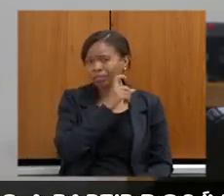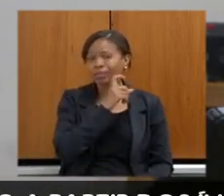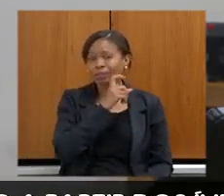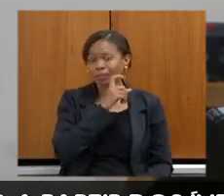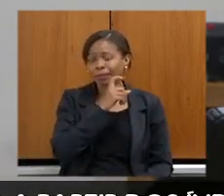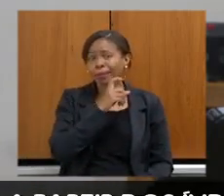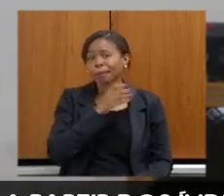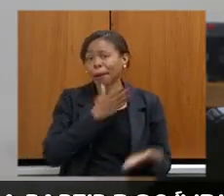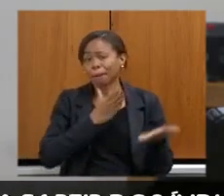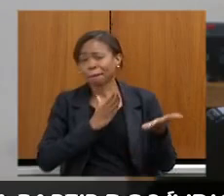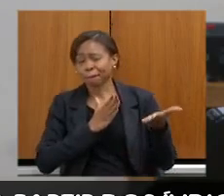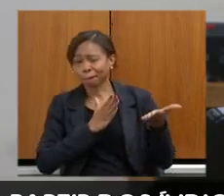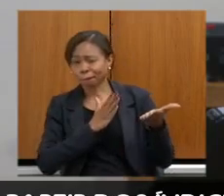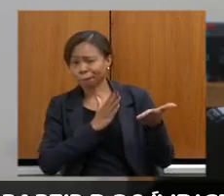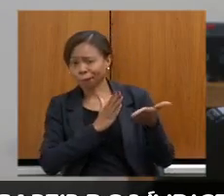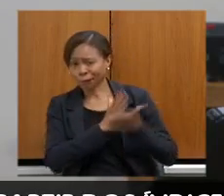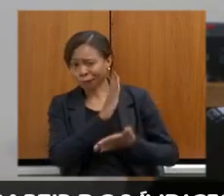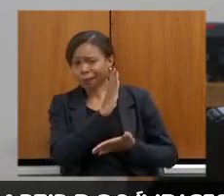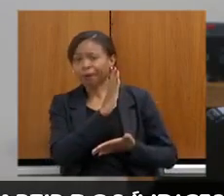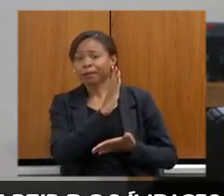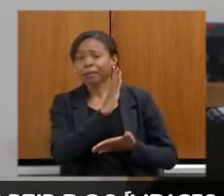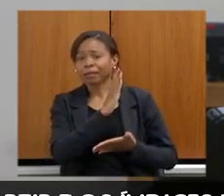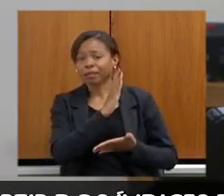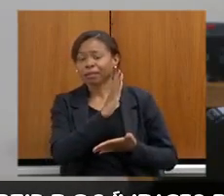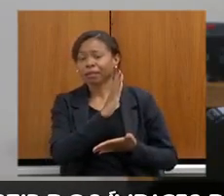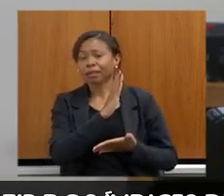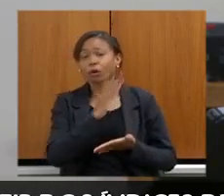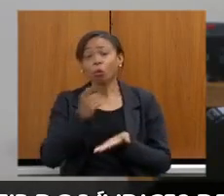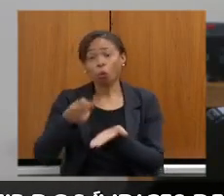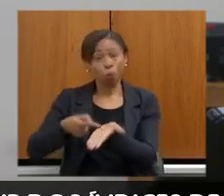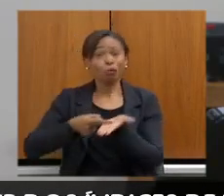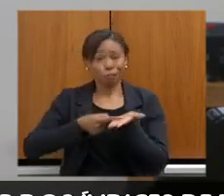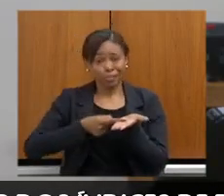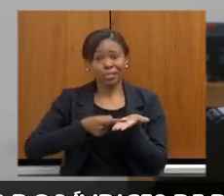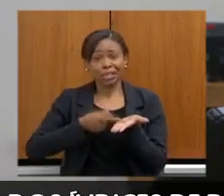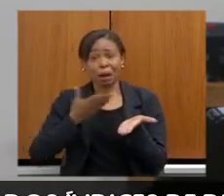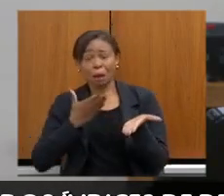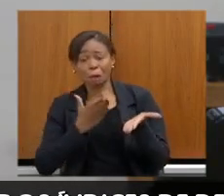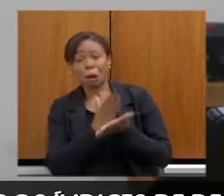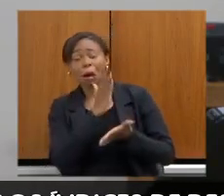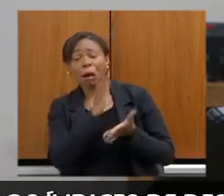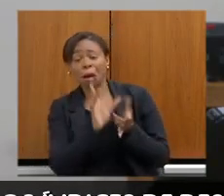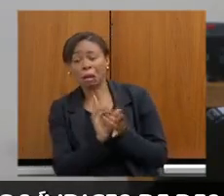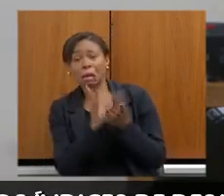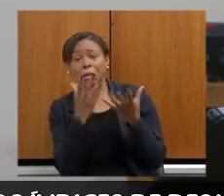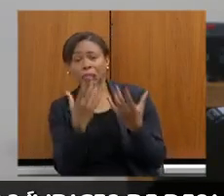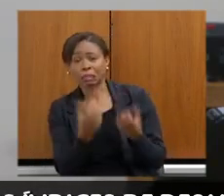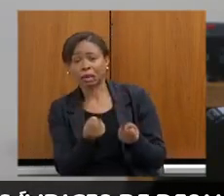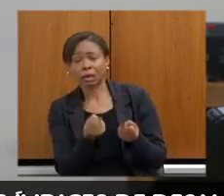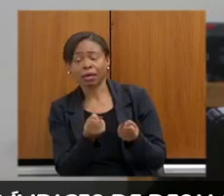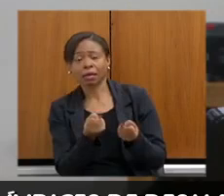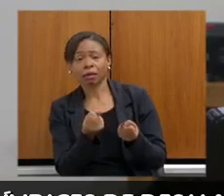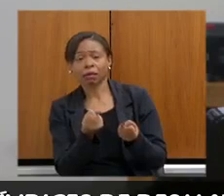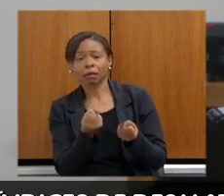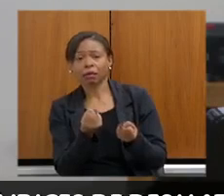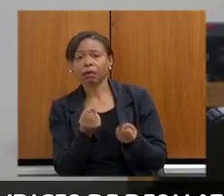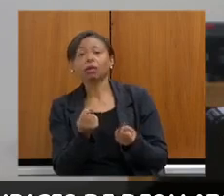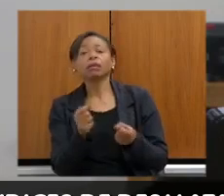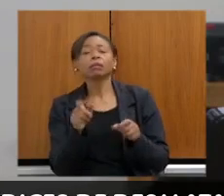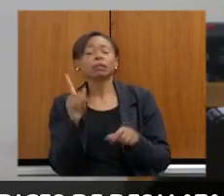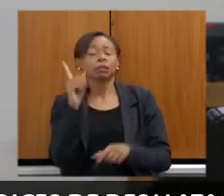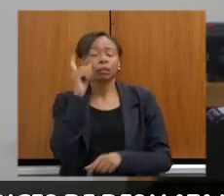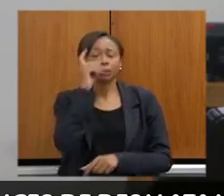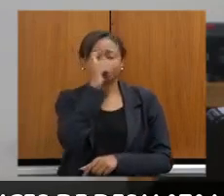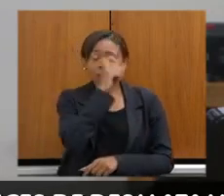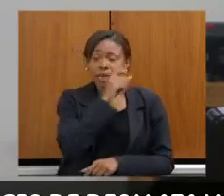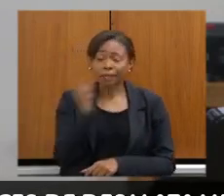aprovar um convite e, aprovando esse convite, a presença também era